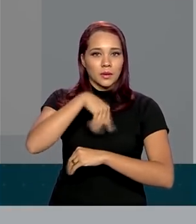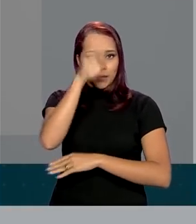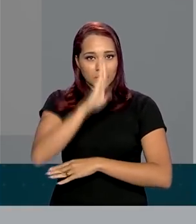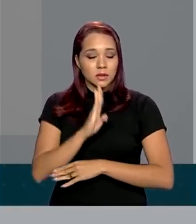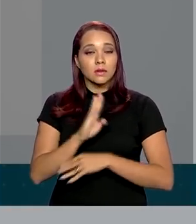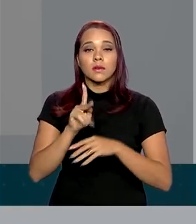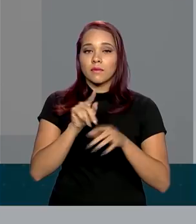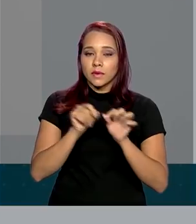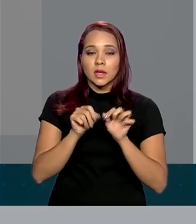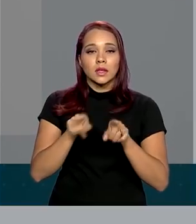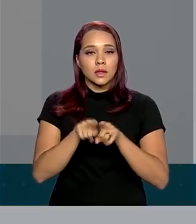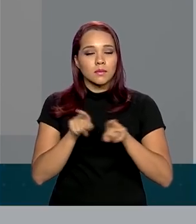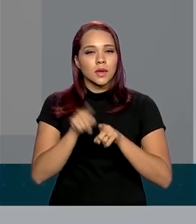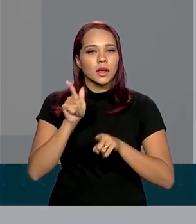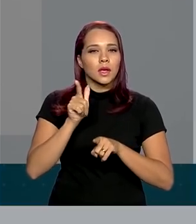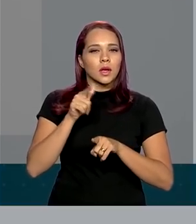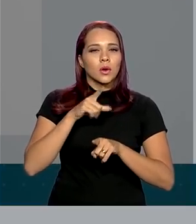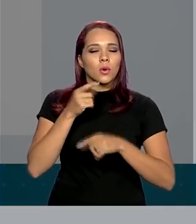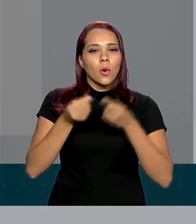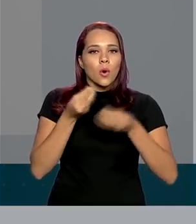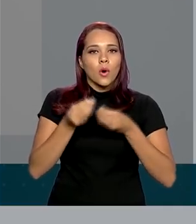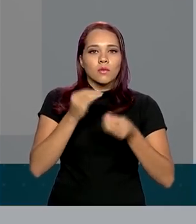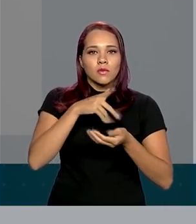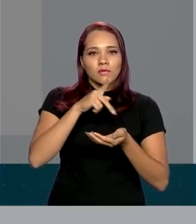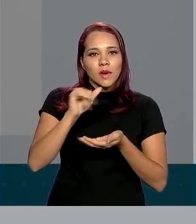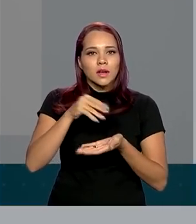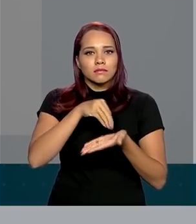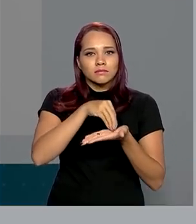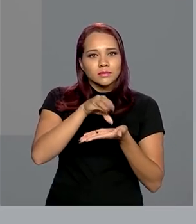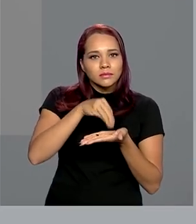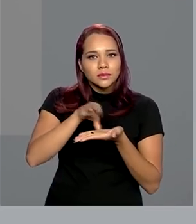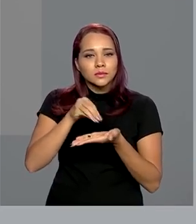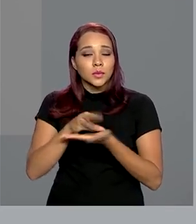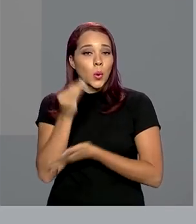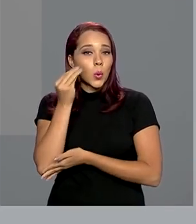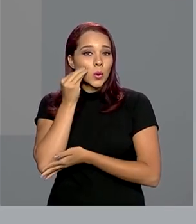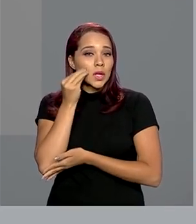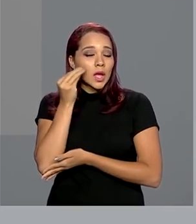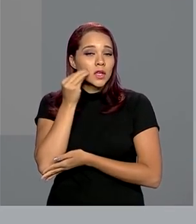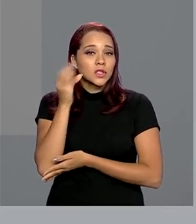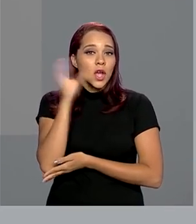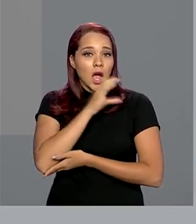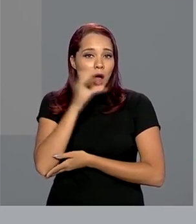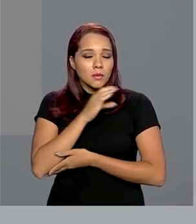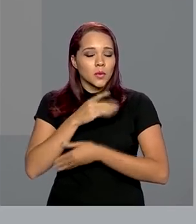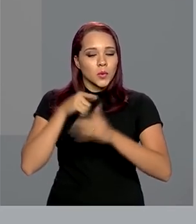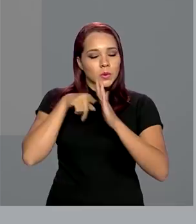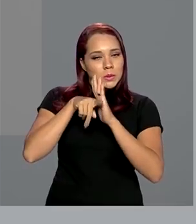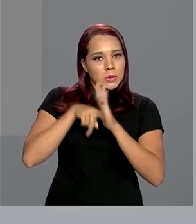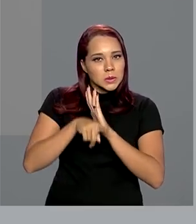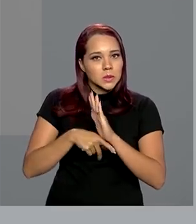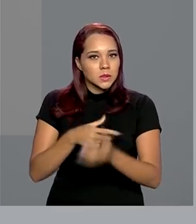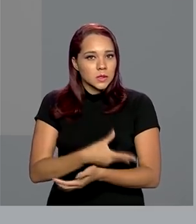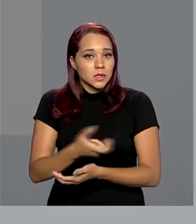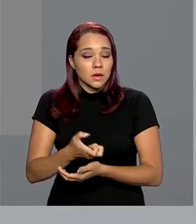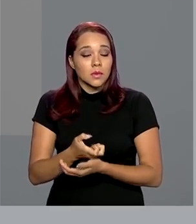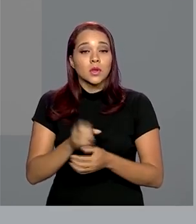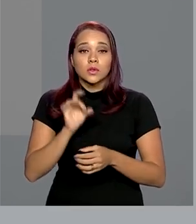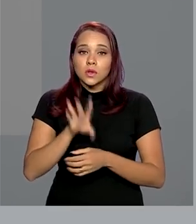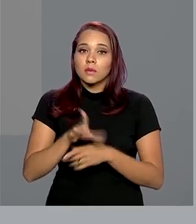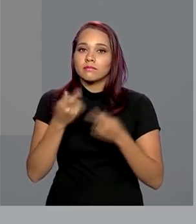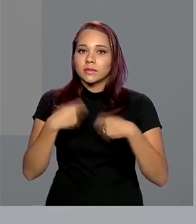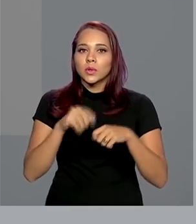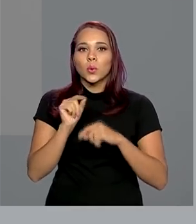e também a logística de distribuição desses kits rápidos para os estados. Agora, mais uma vez, para isso,